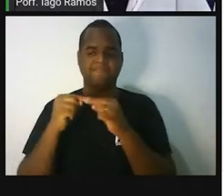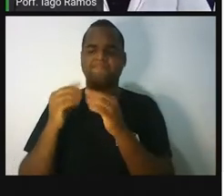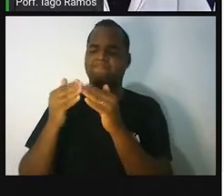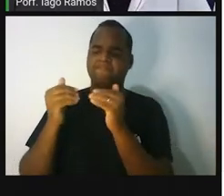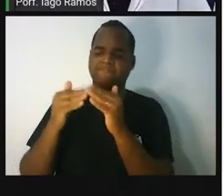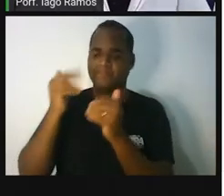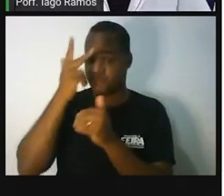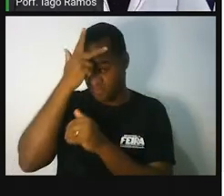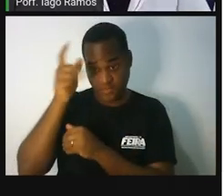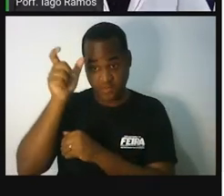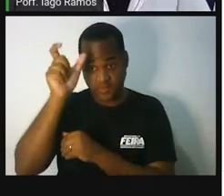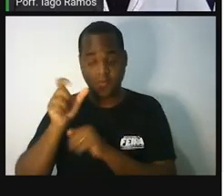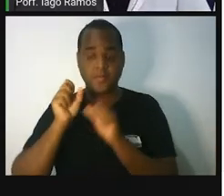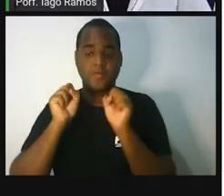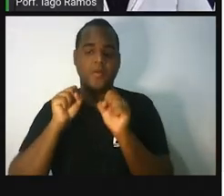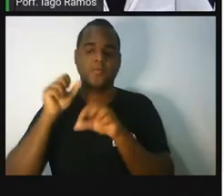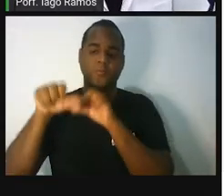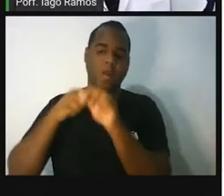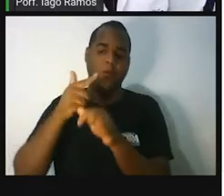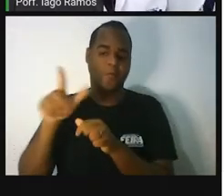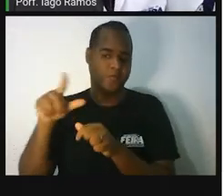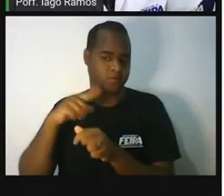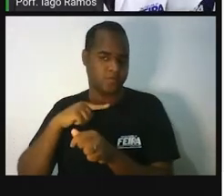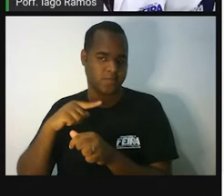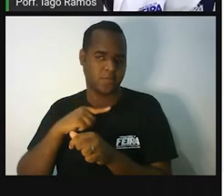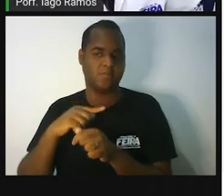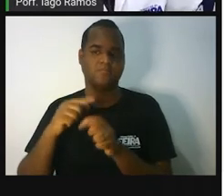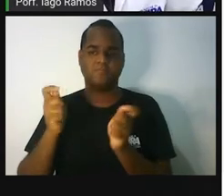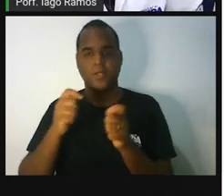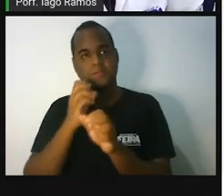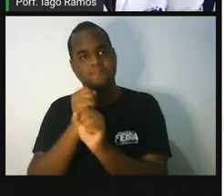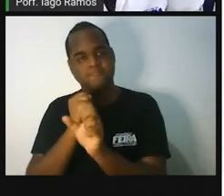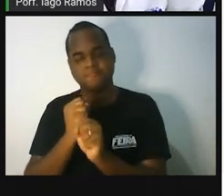fazer um outro passo, uma outra conta.